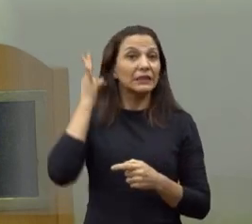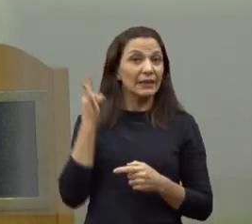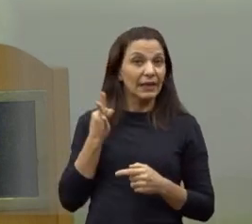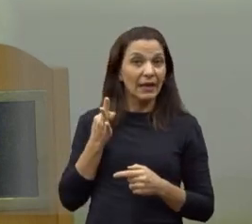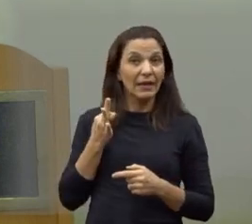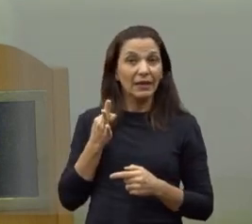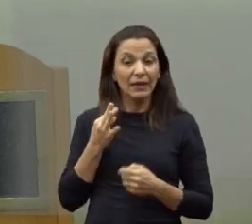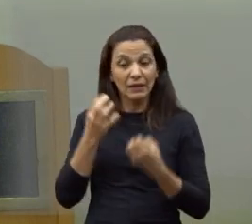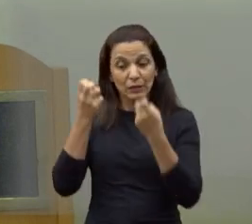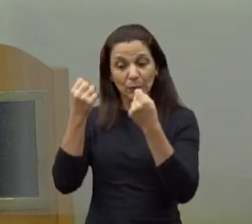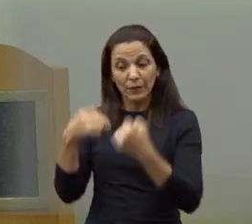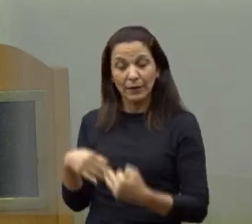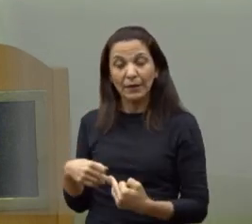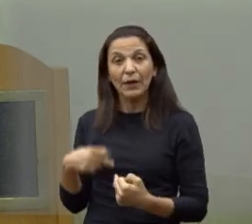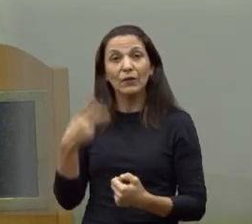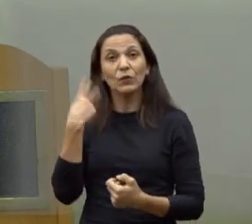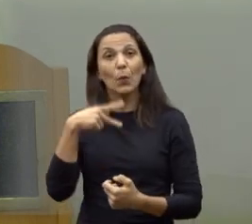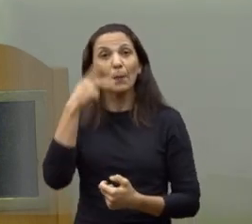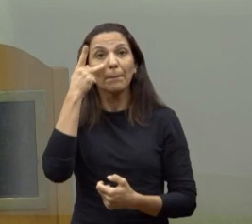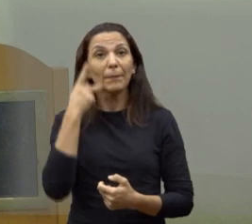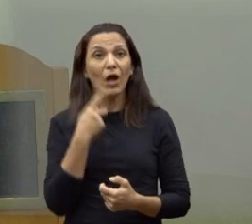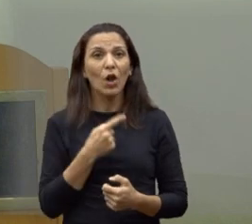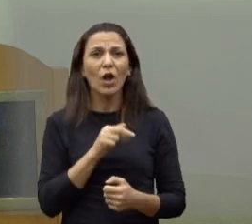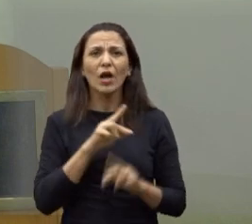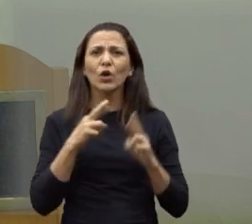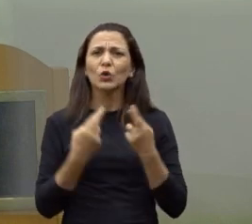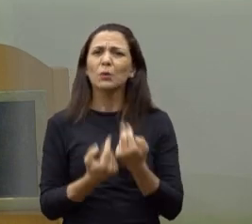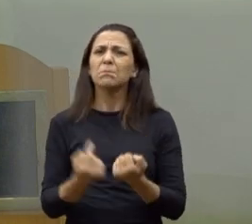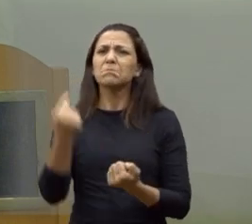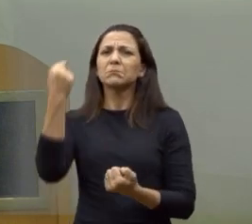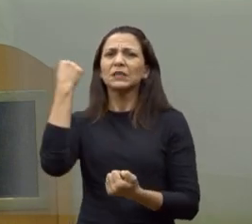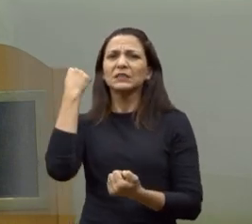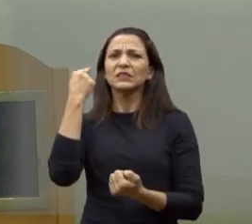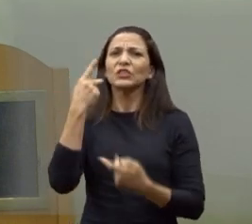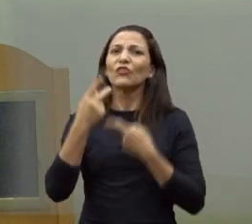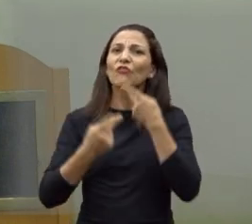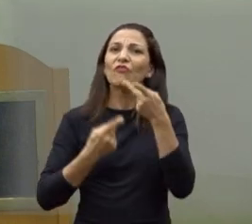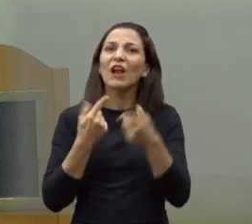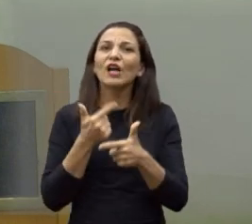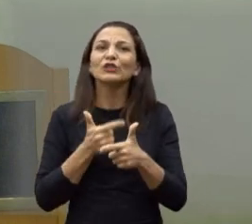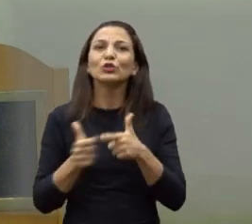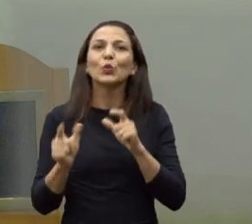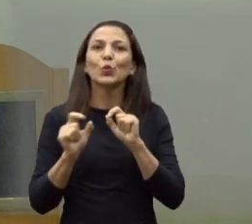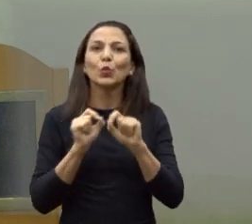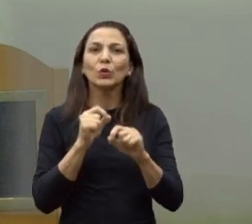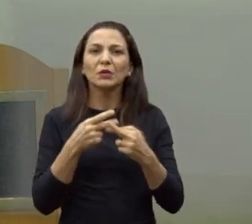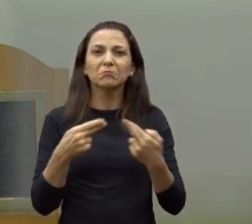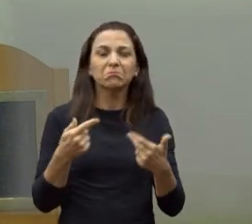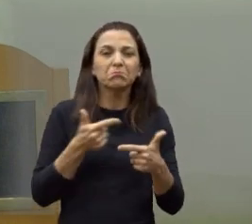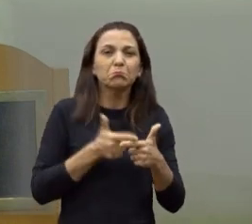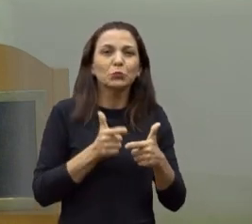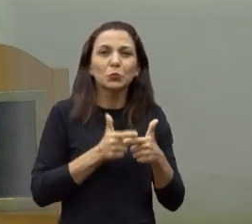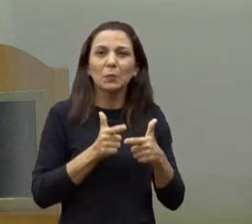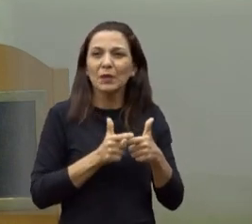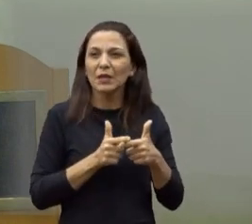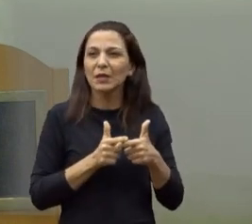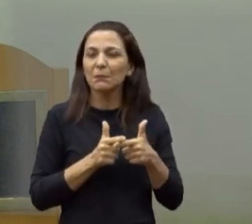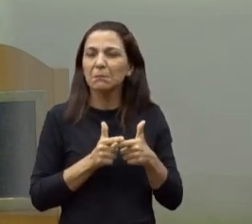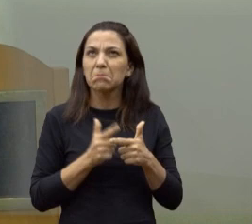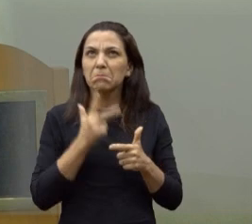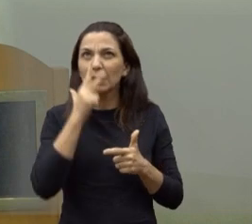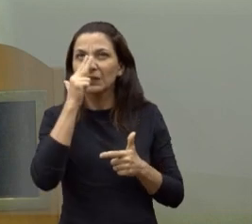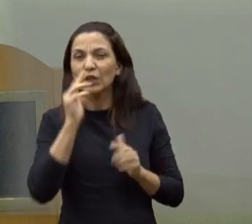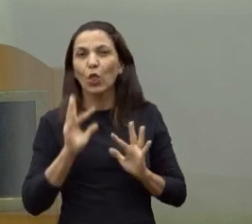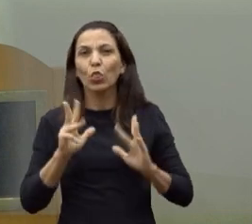passando para o Paulo. Na sessão passada eu queria falar, Tainara, de uma demanda, acho que deve ser de todos,